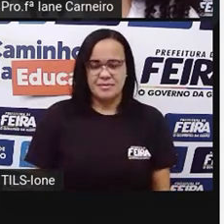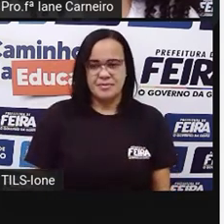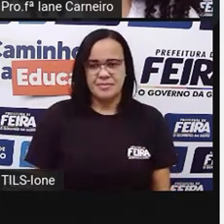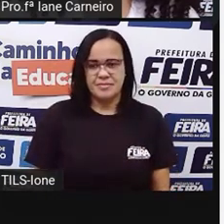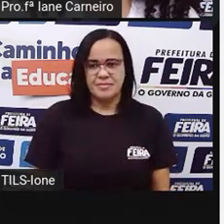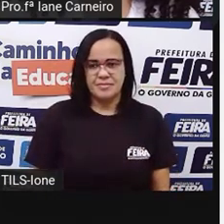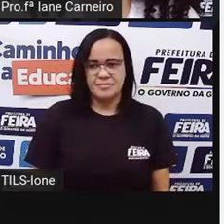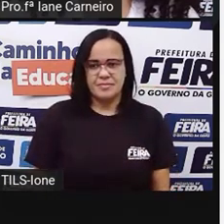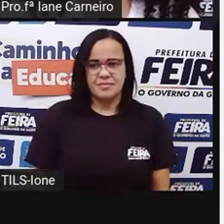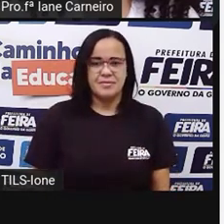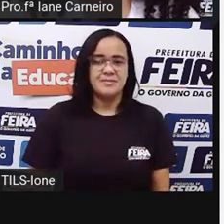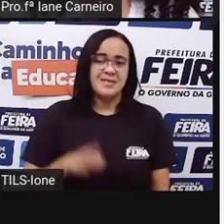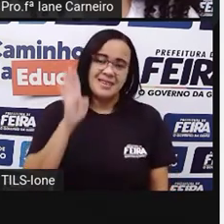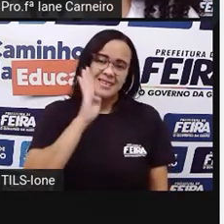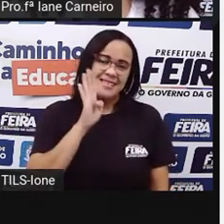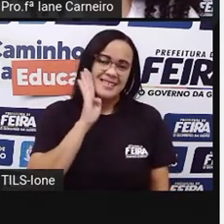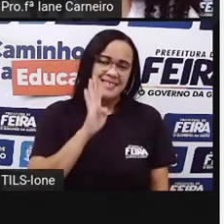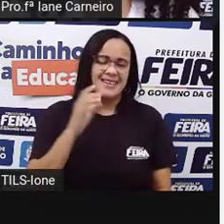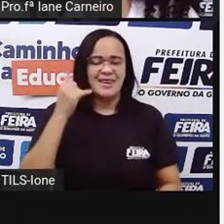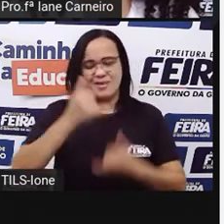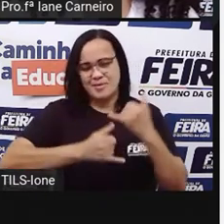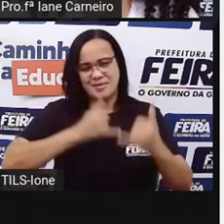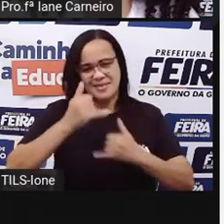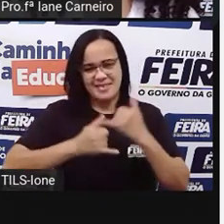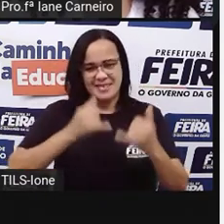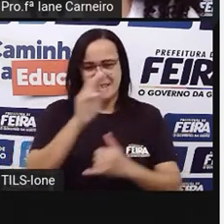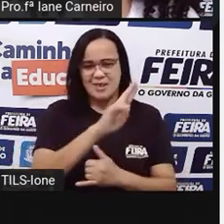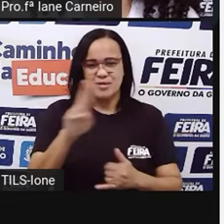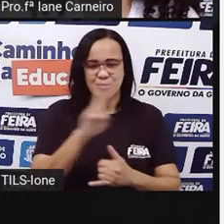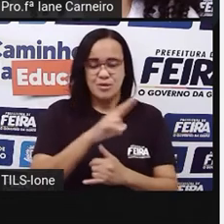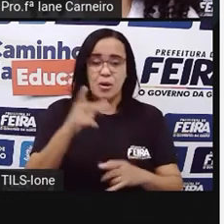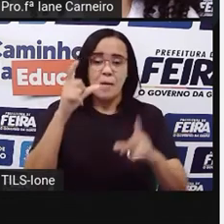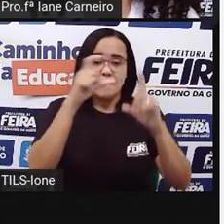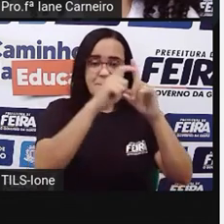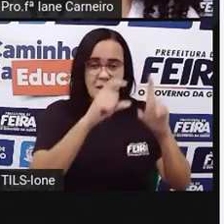É bem legal. Você pode brincar aí com o seu nome, com as palavras.